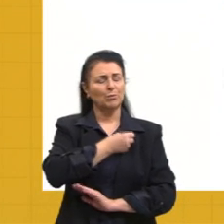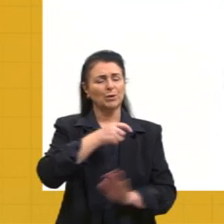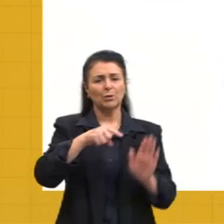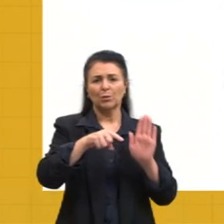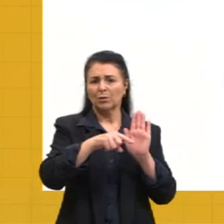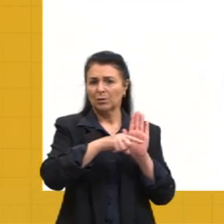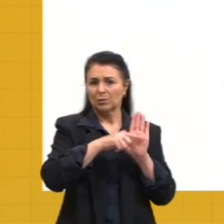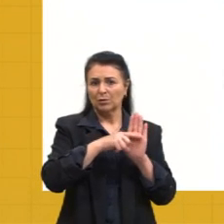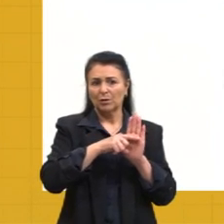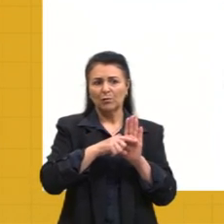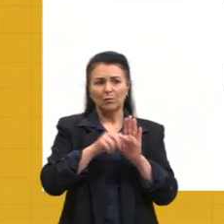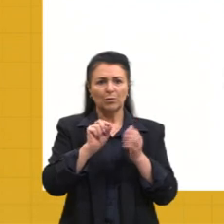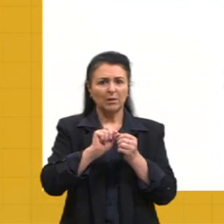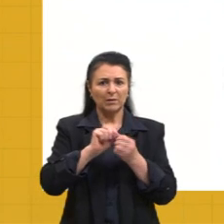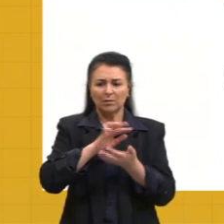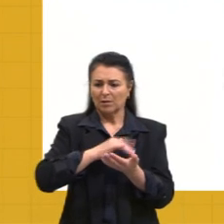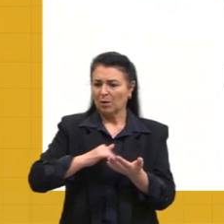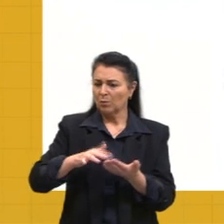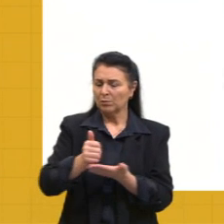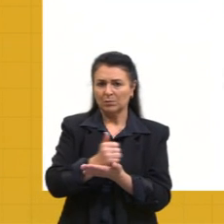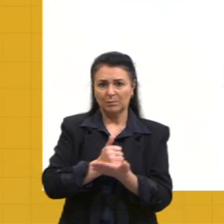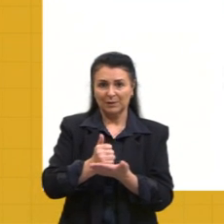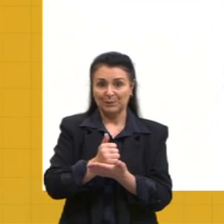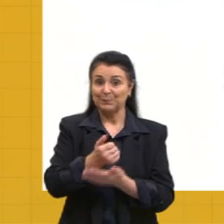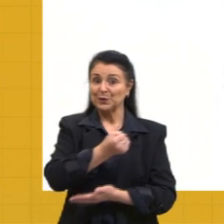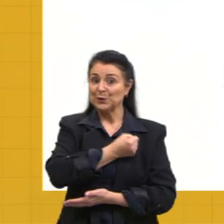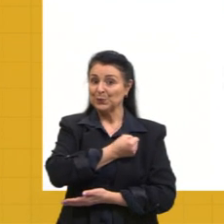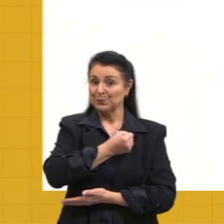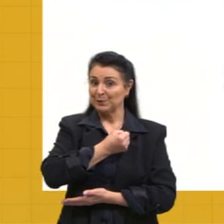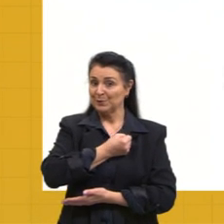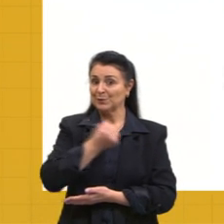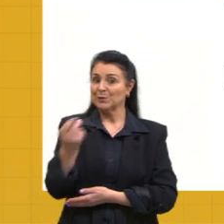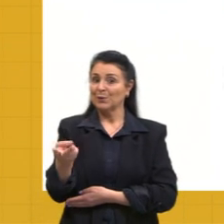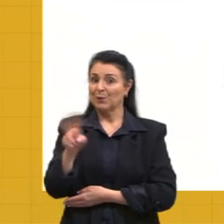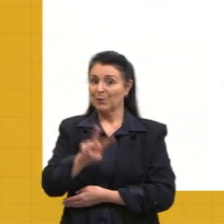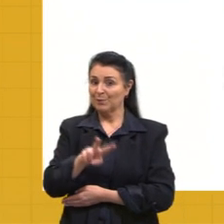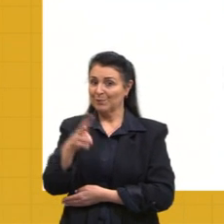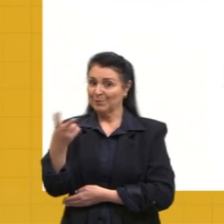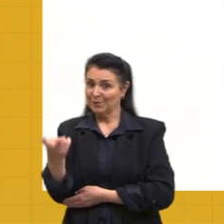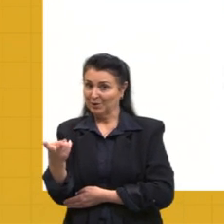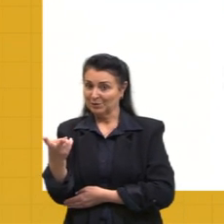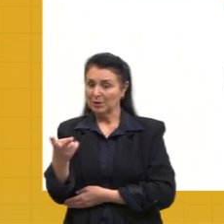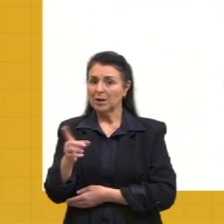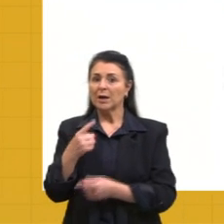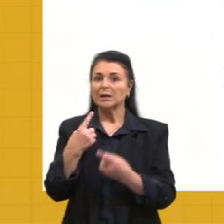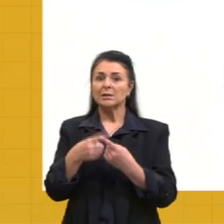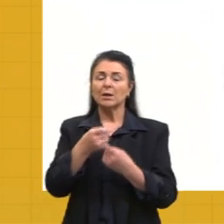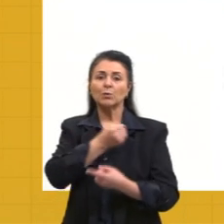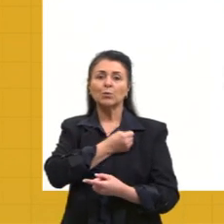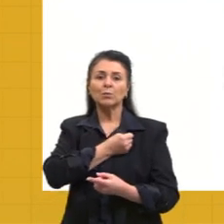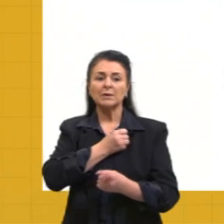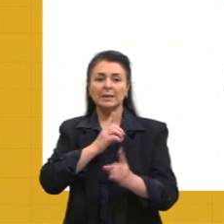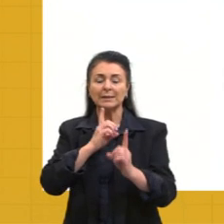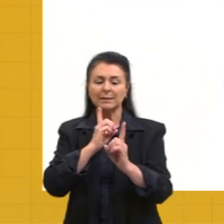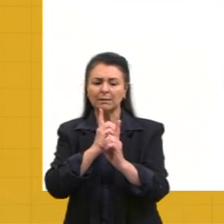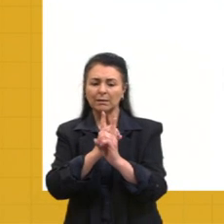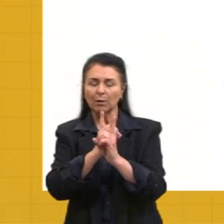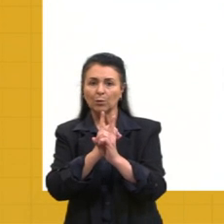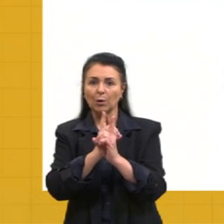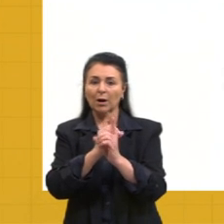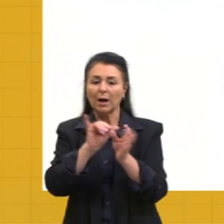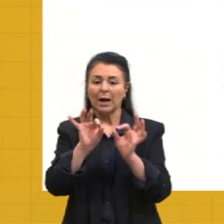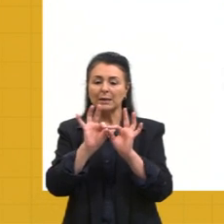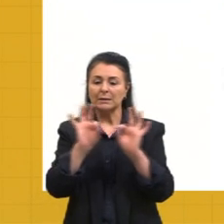operações básicas. Números opostos são aqueles números que se encontram à mesma distância de zero.